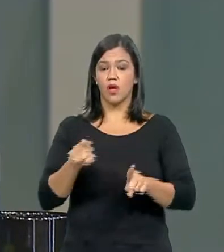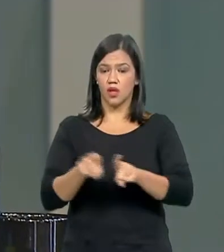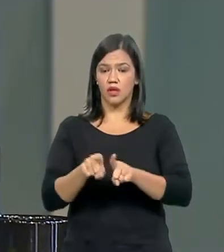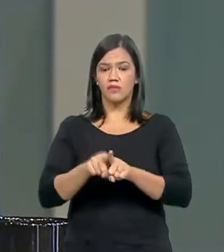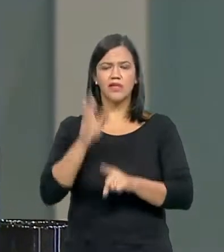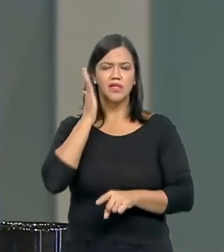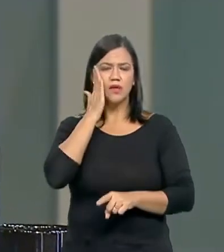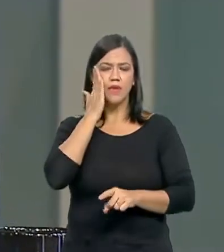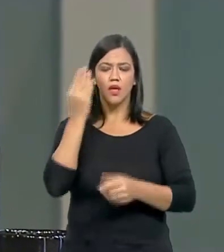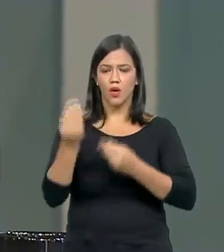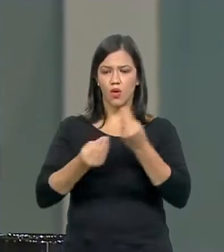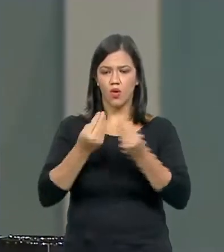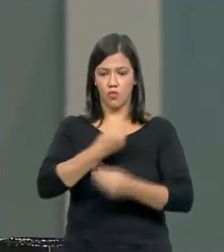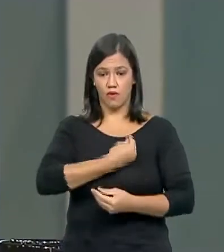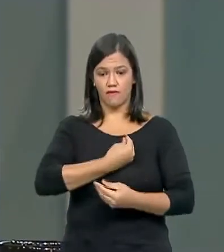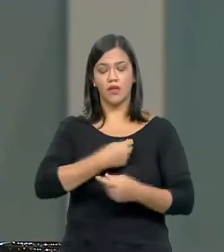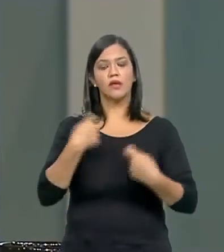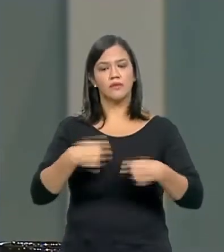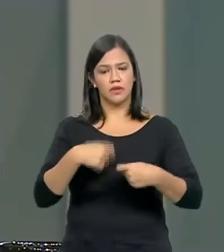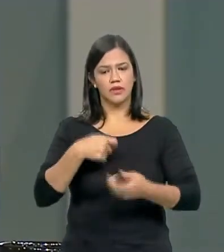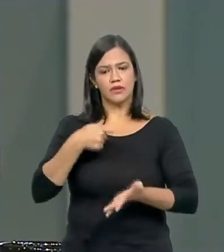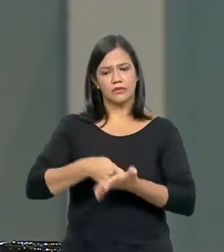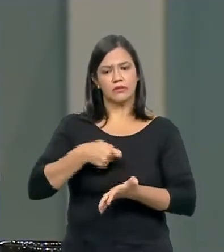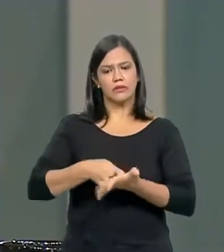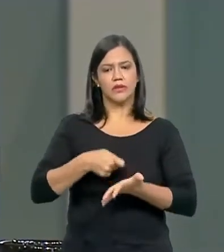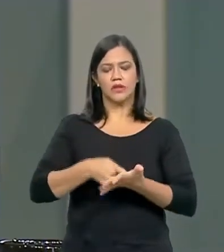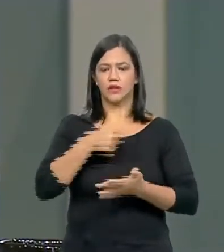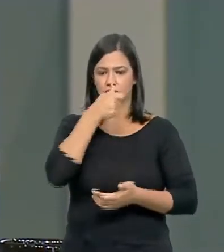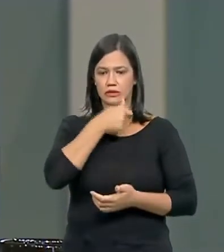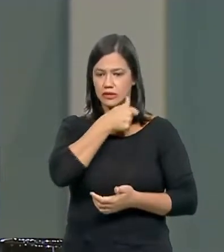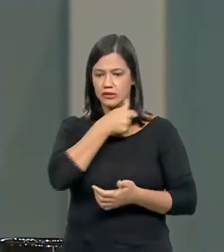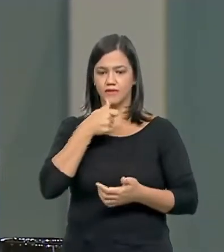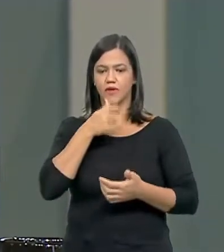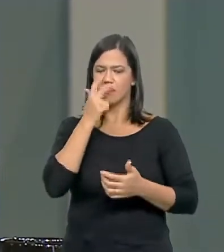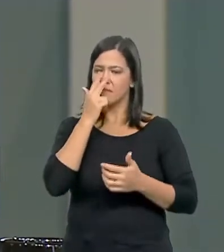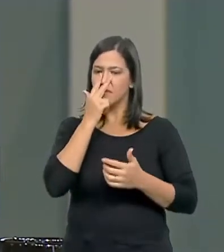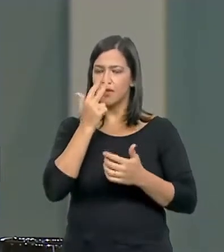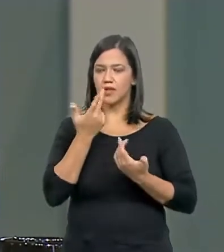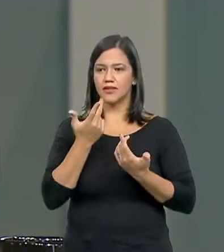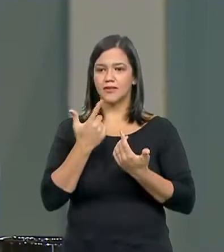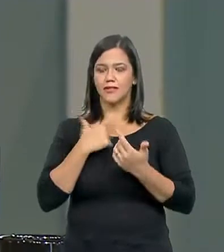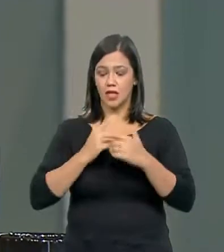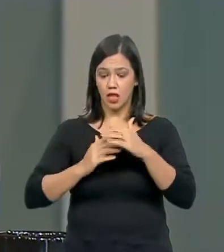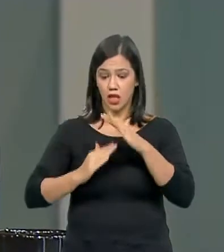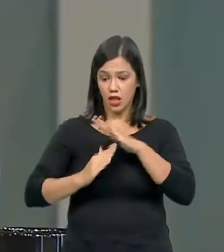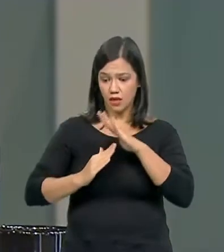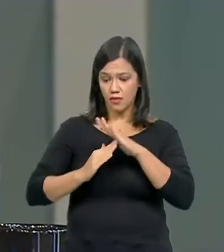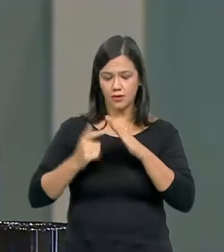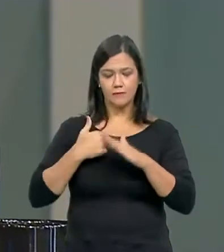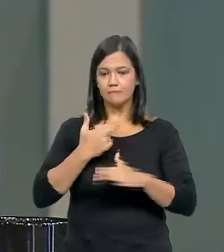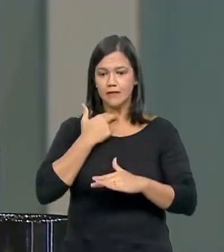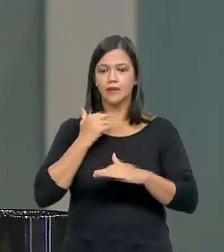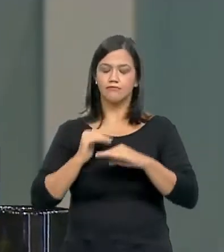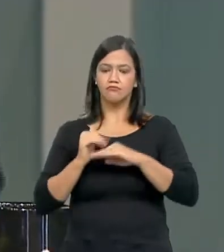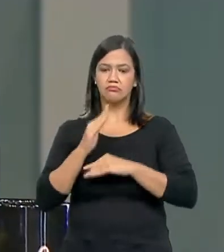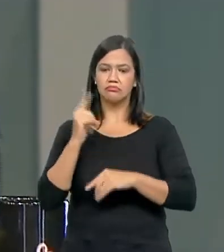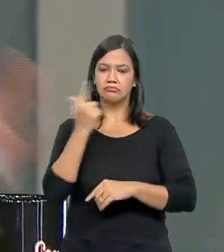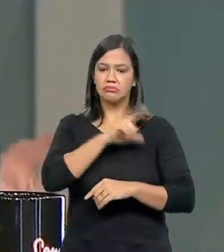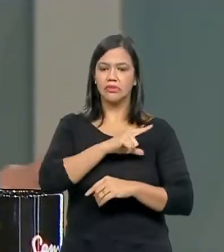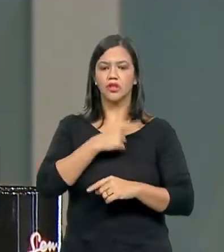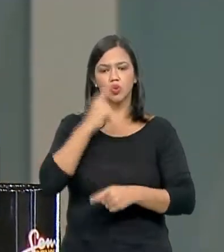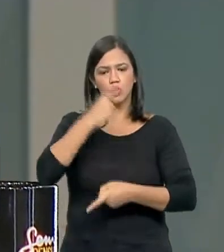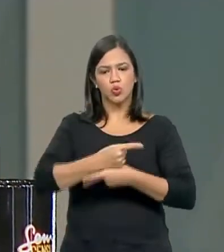que a vida militar exige sacrifícios que vão, às vezes, acima do que você imagina que é capaz. E você